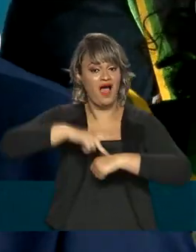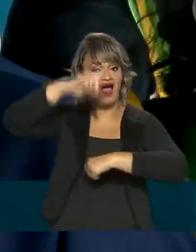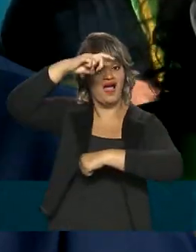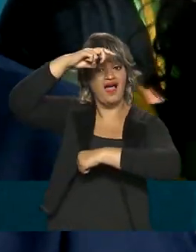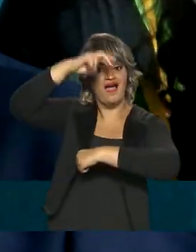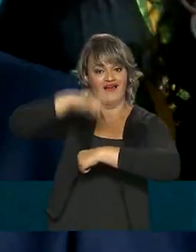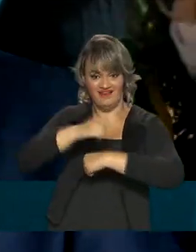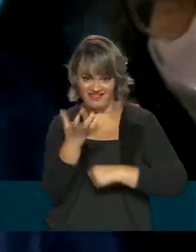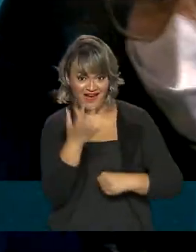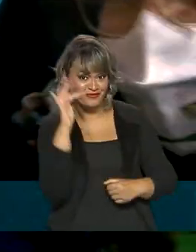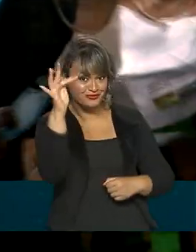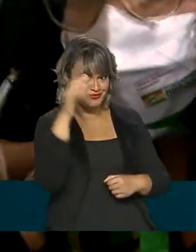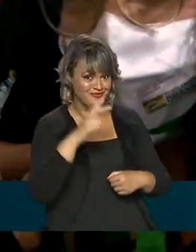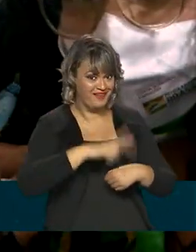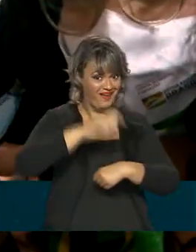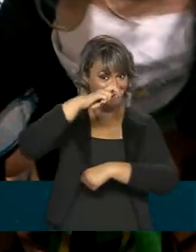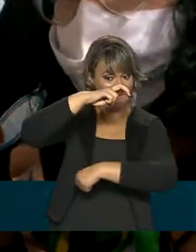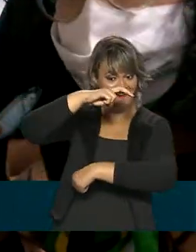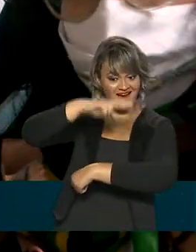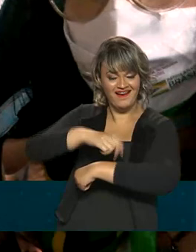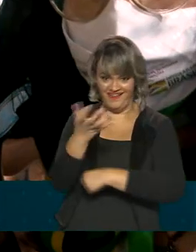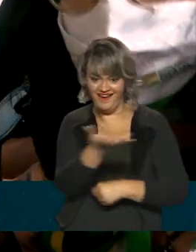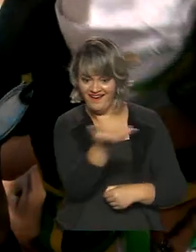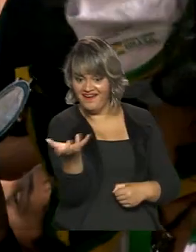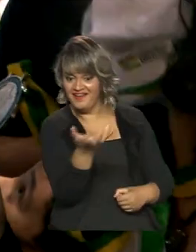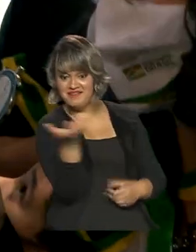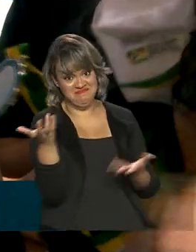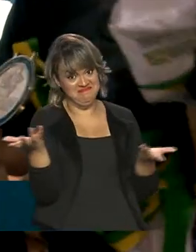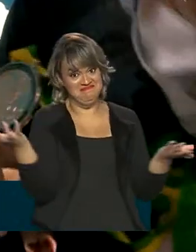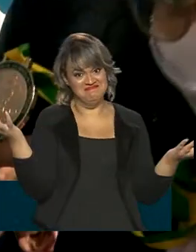astronauta aí? Eu estou aqui para a caixinha disso. Aqui,